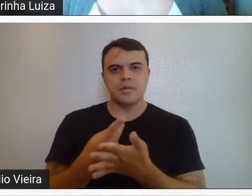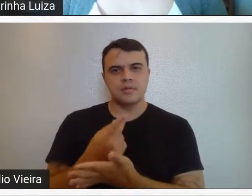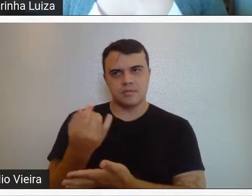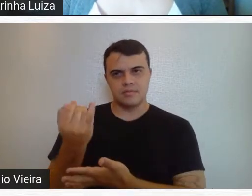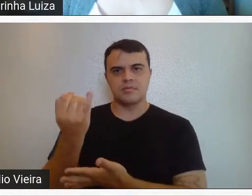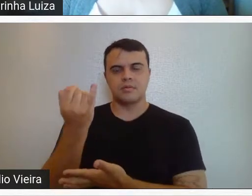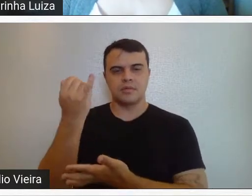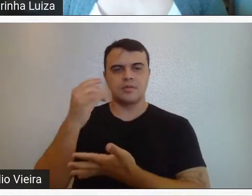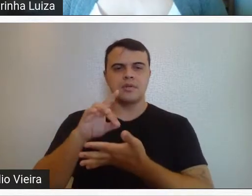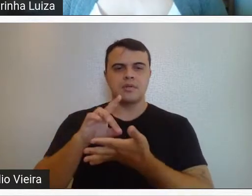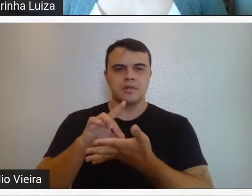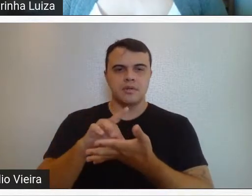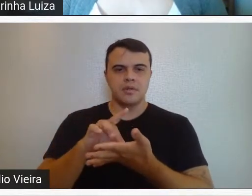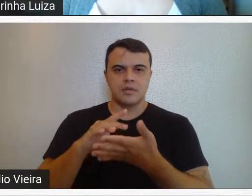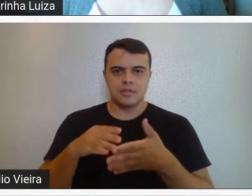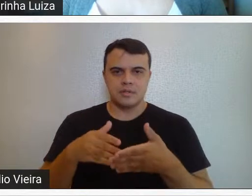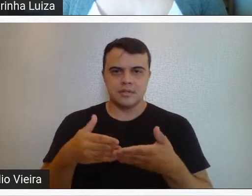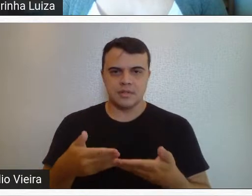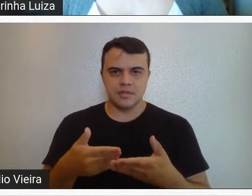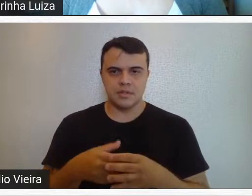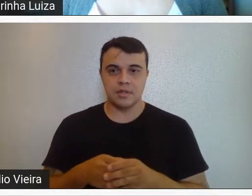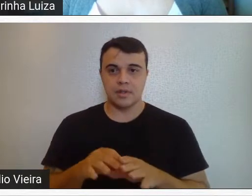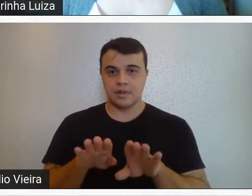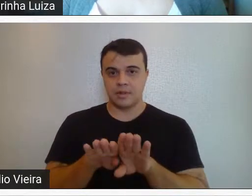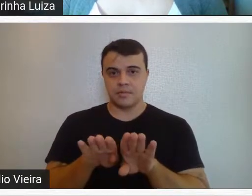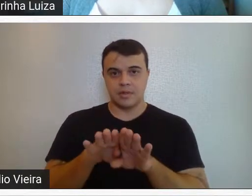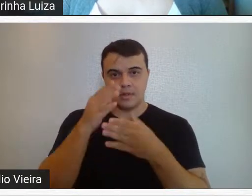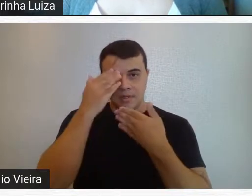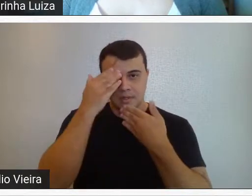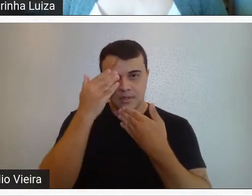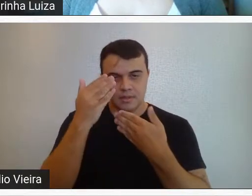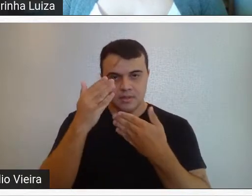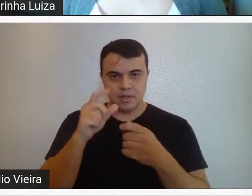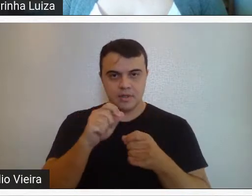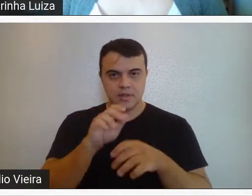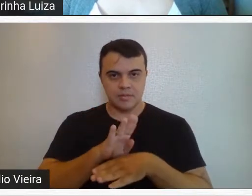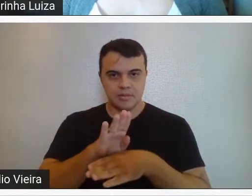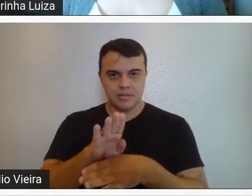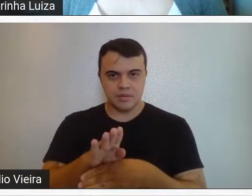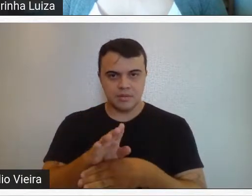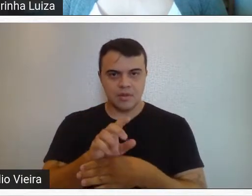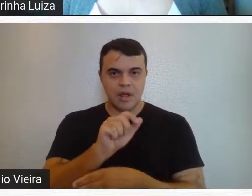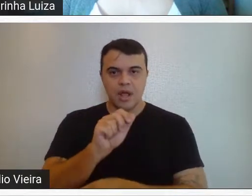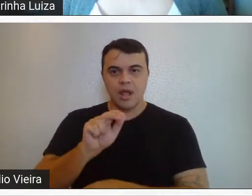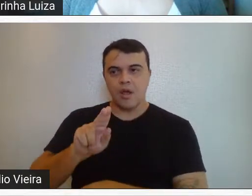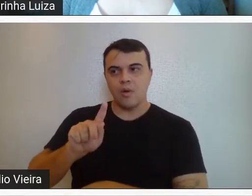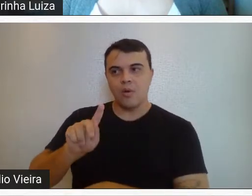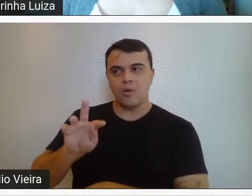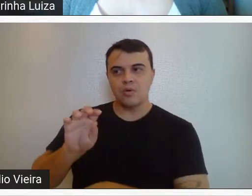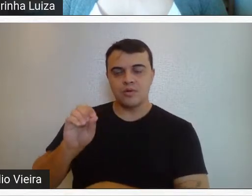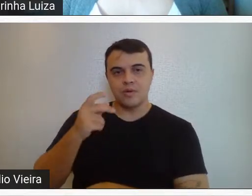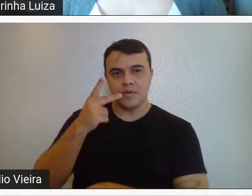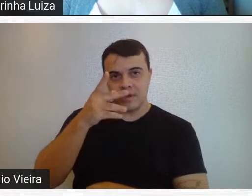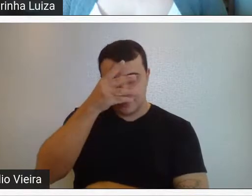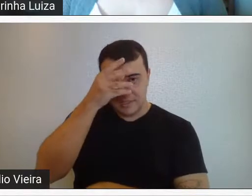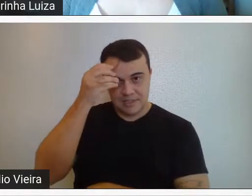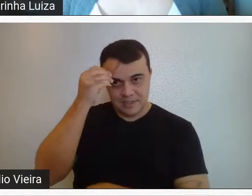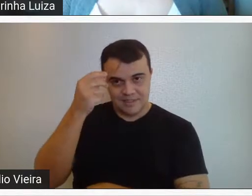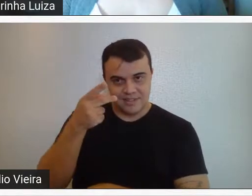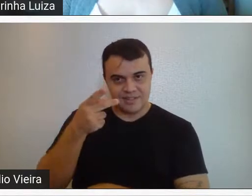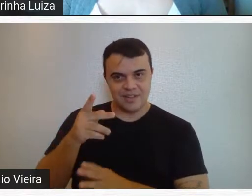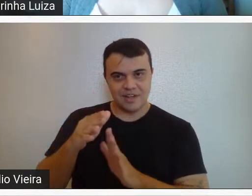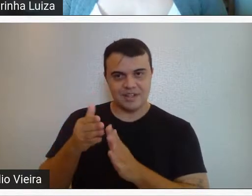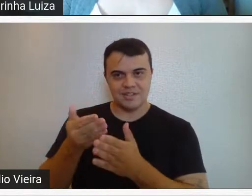importante, e também agradecer até a contribuição aqui do Augusto, porque eu esqueci de falar da